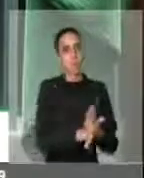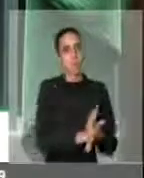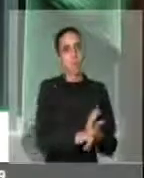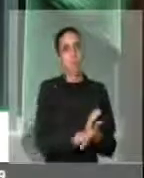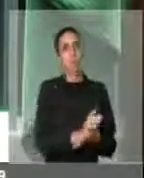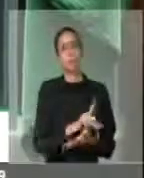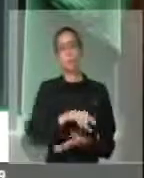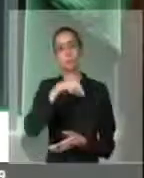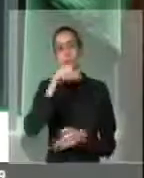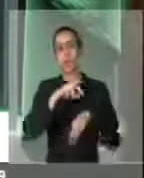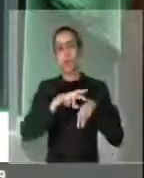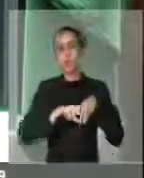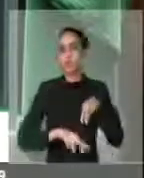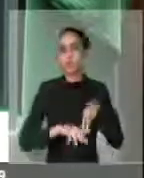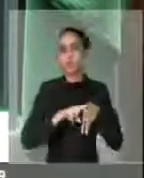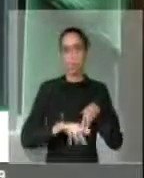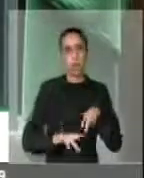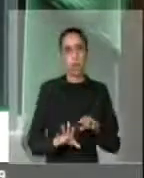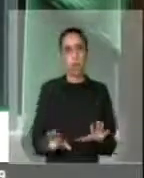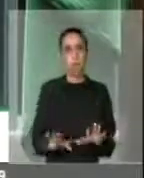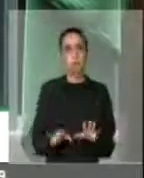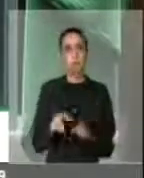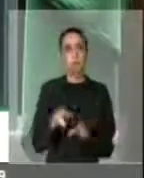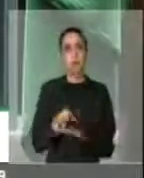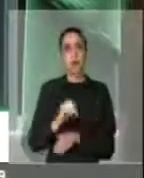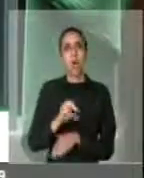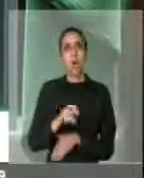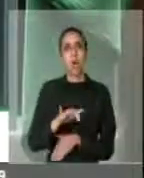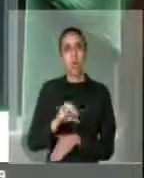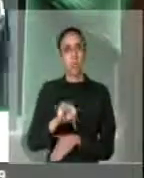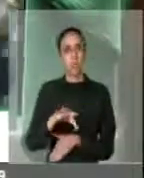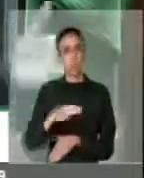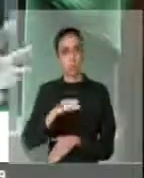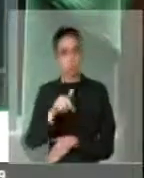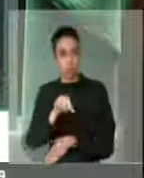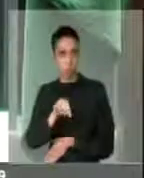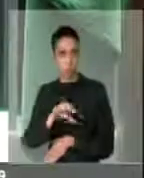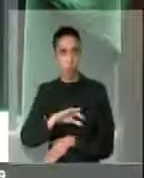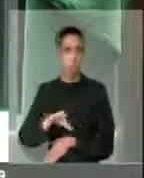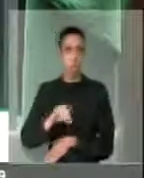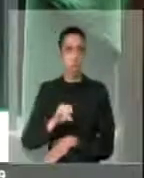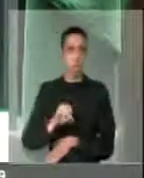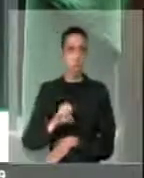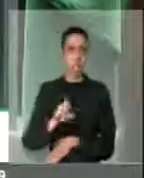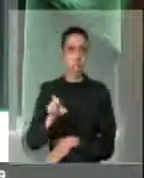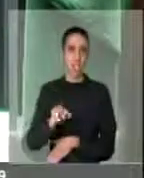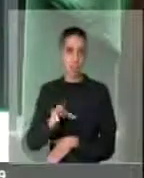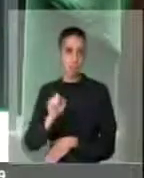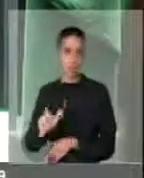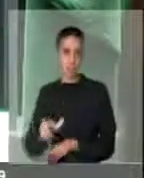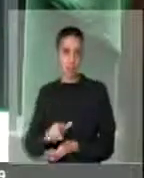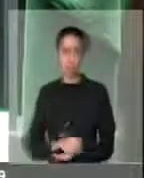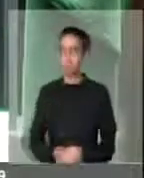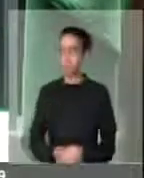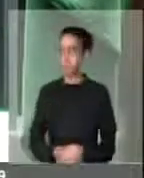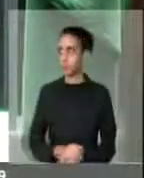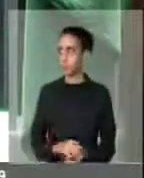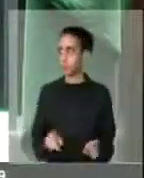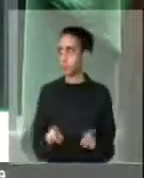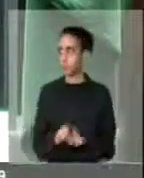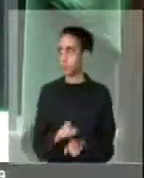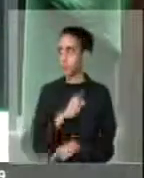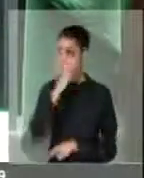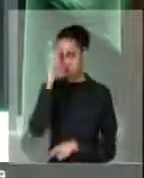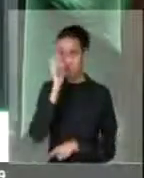em geral. Se algum dia a heterofobia também vier a ser motivo de